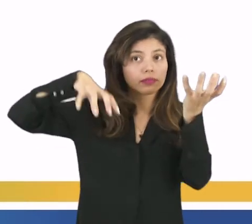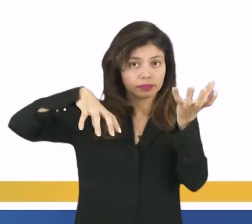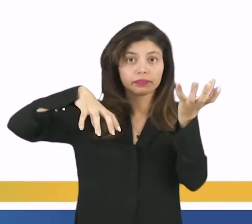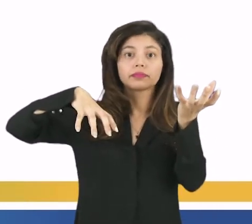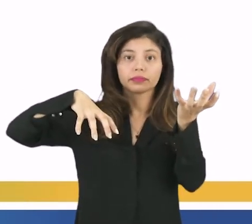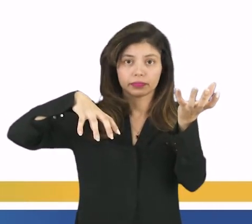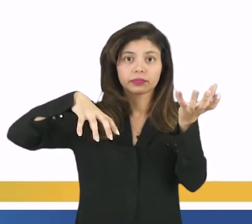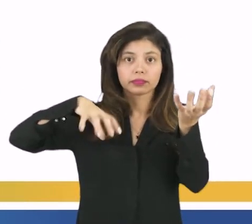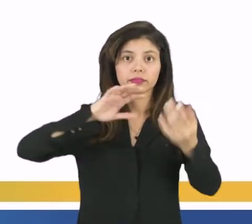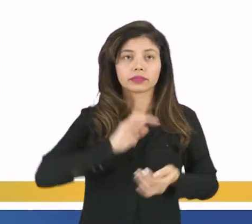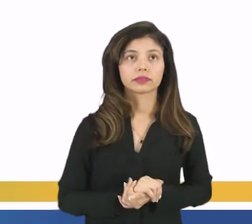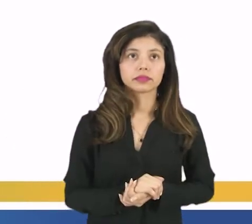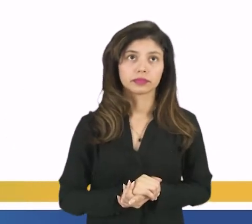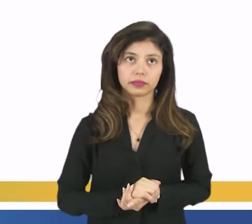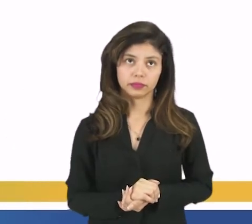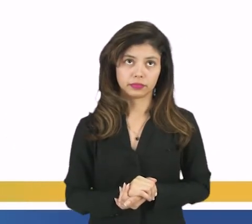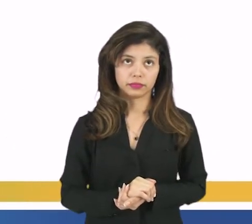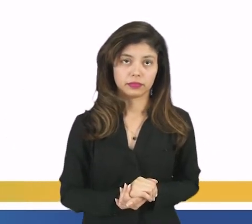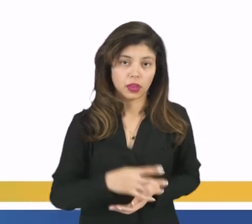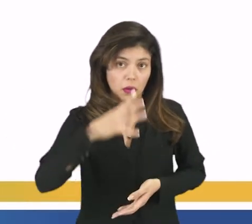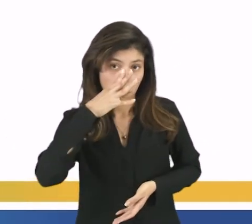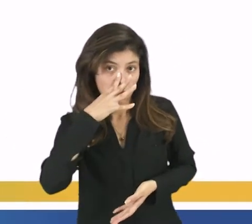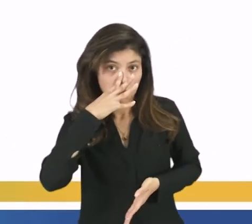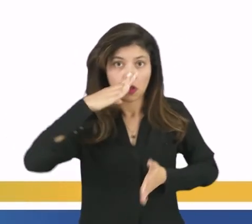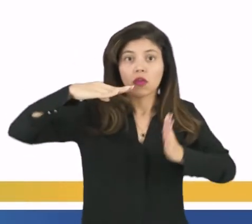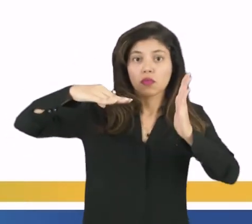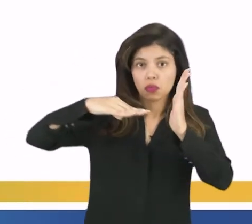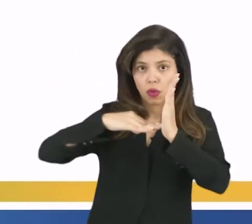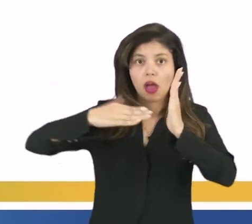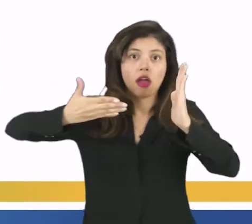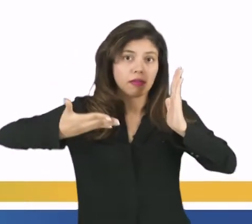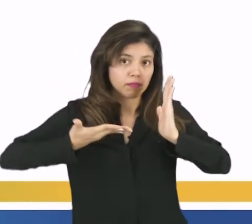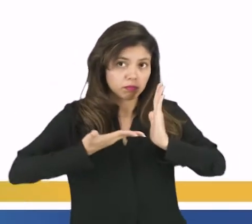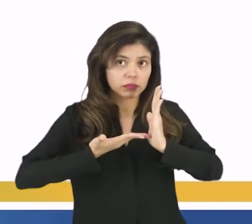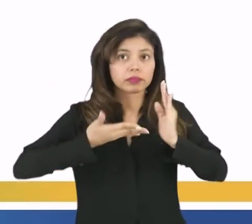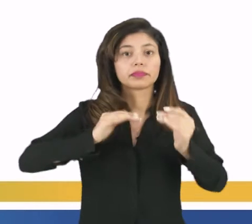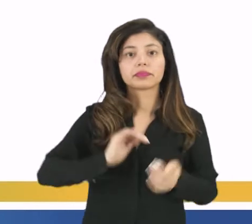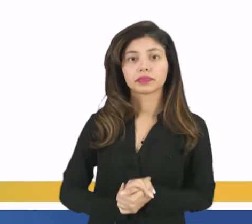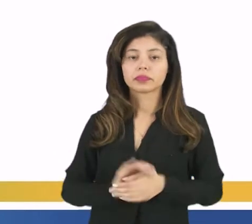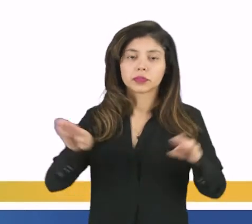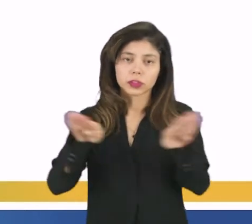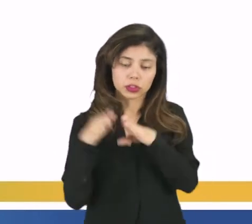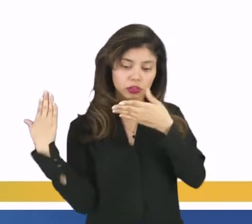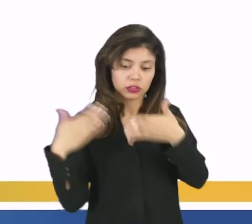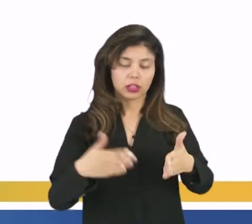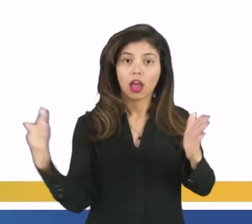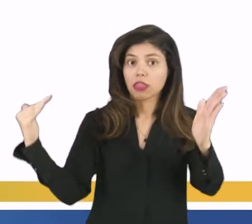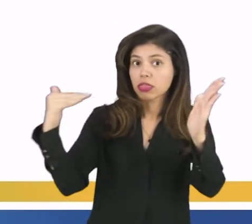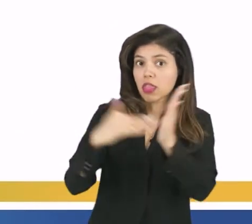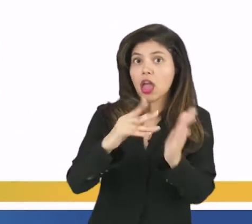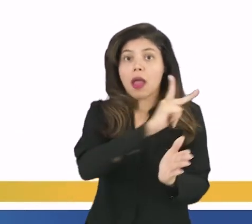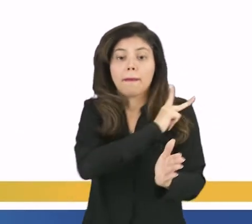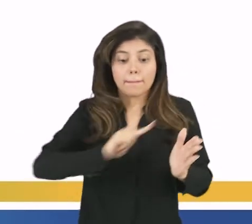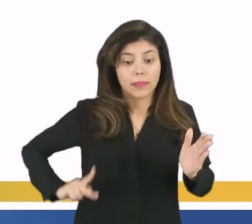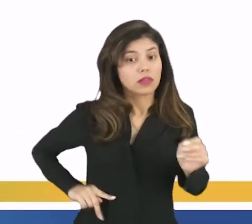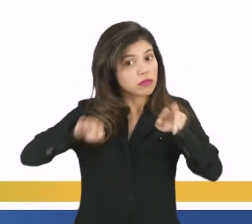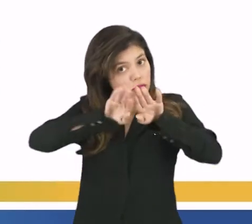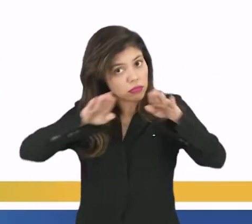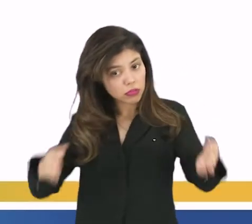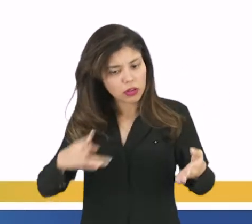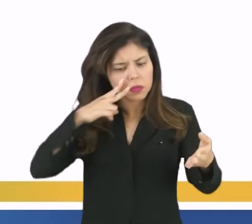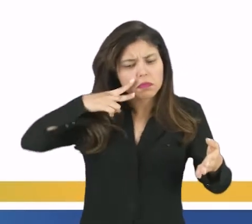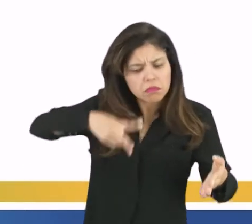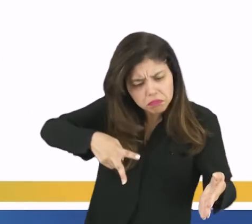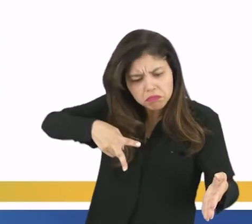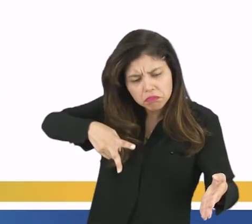passa para ser apreciado na Câmara dos Deputados, no Senado, e chega até a mesa do presidente. Se caso ele